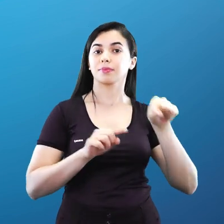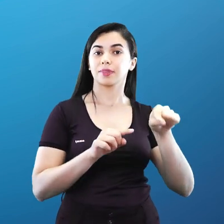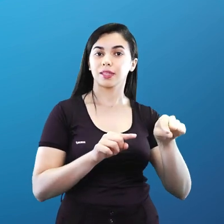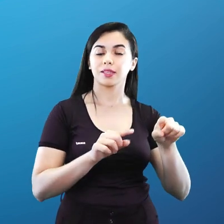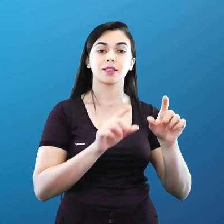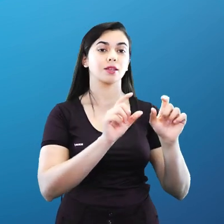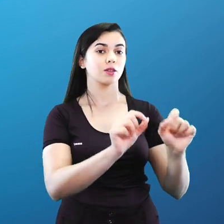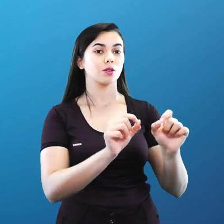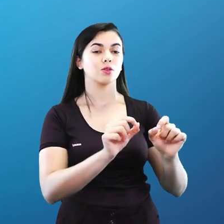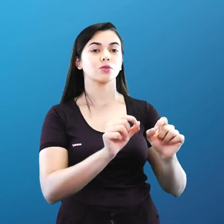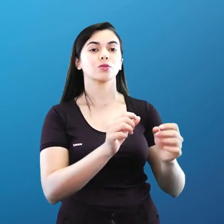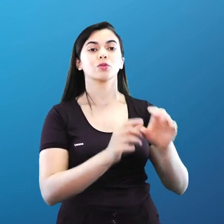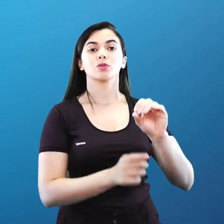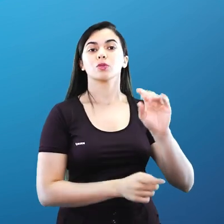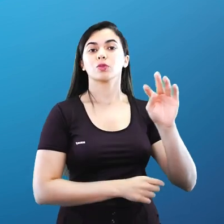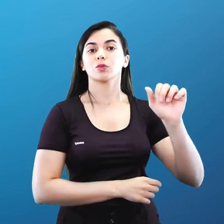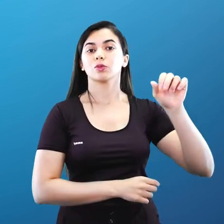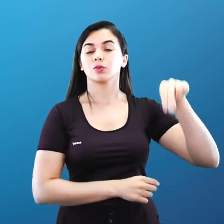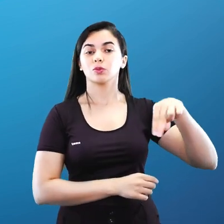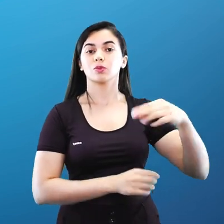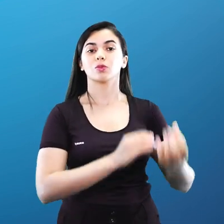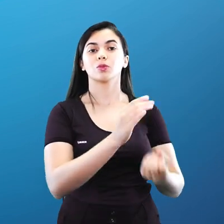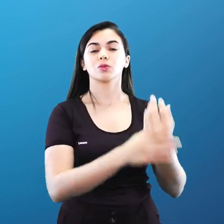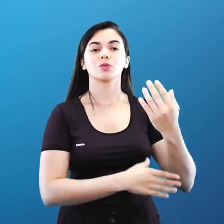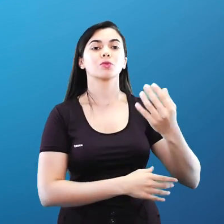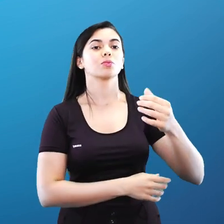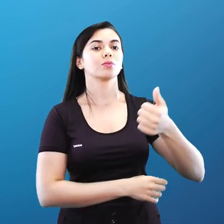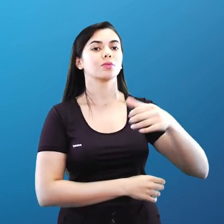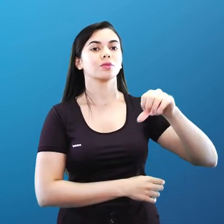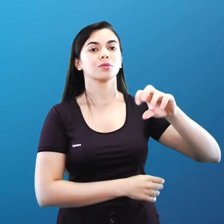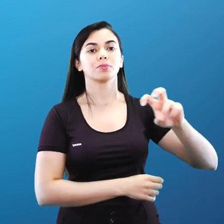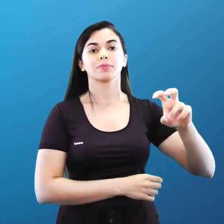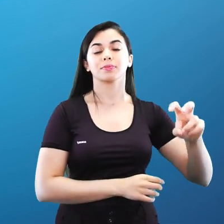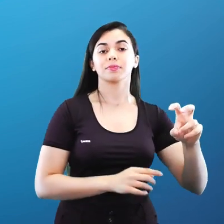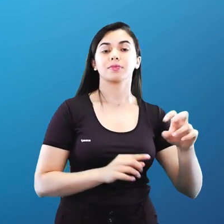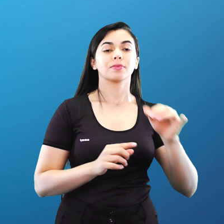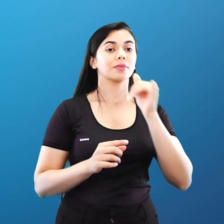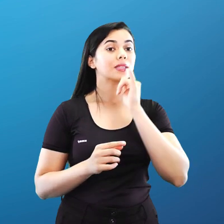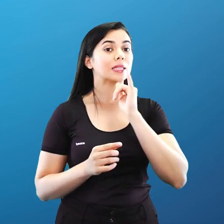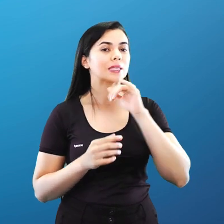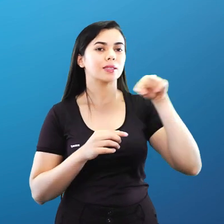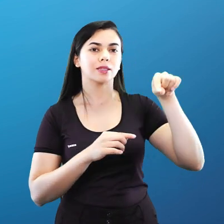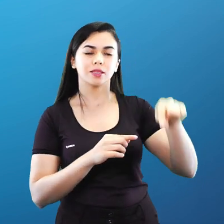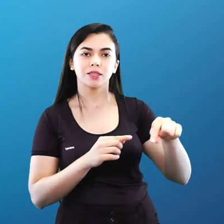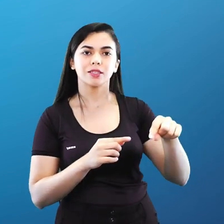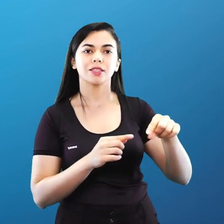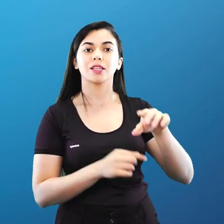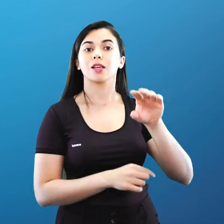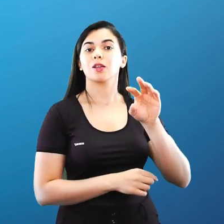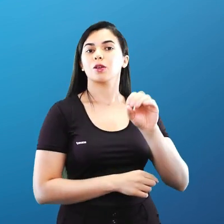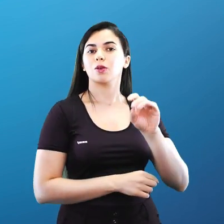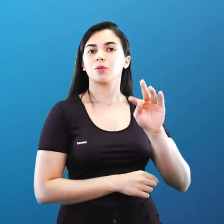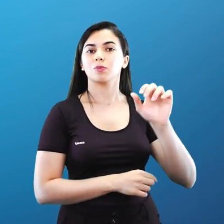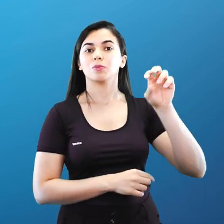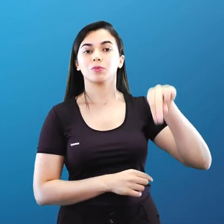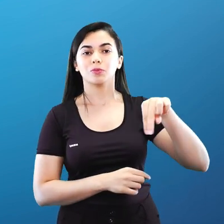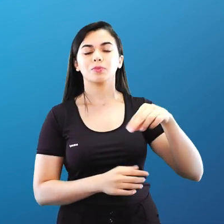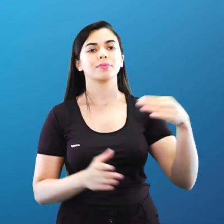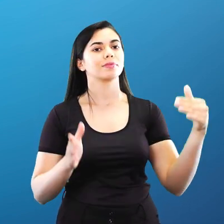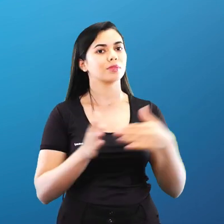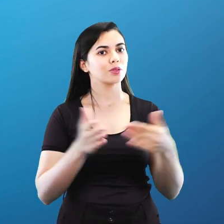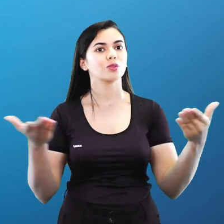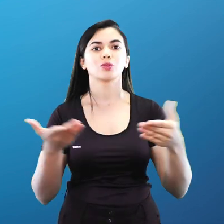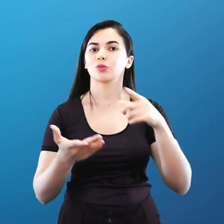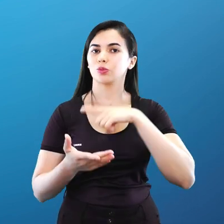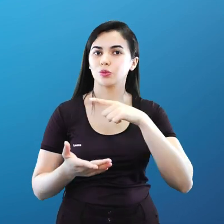lidera até hoje, né, não se desfragmentou, contrário do Pacto de Vassóvia, que acabou virando a SEI, que é a Comunidade